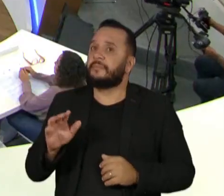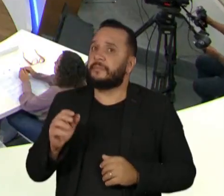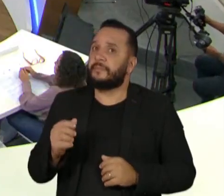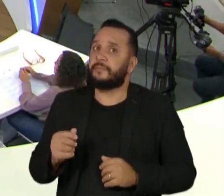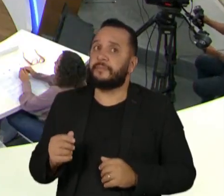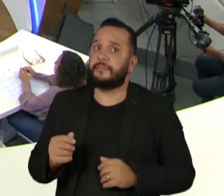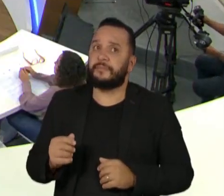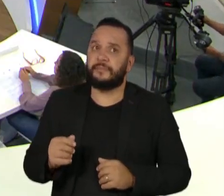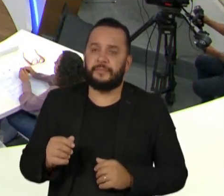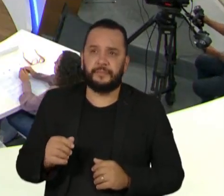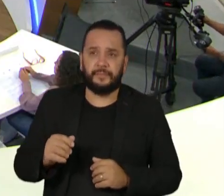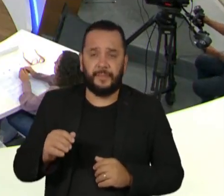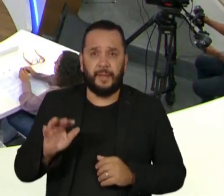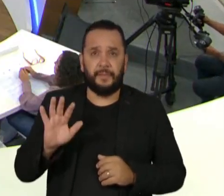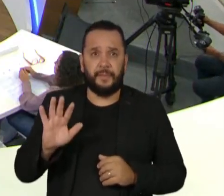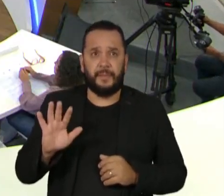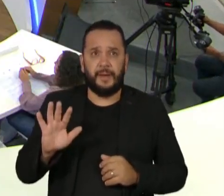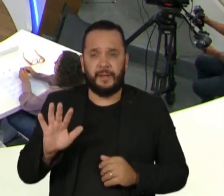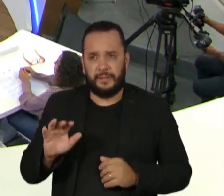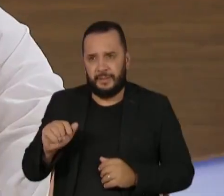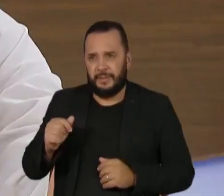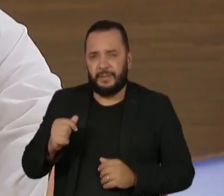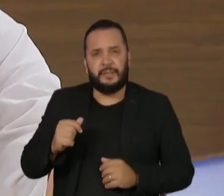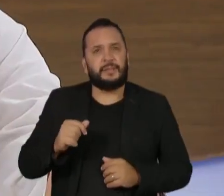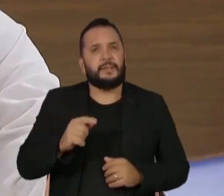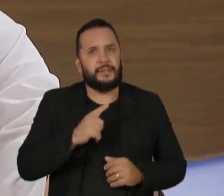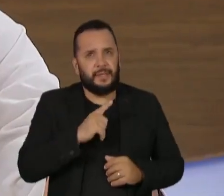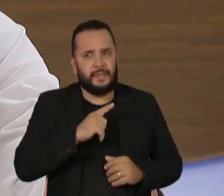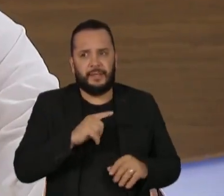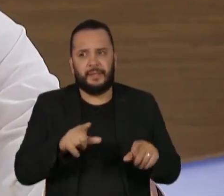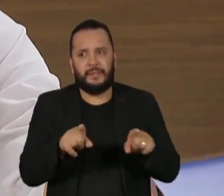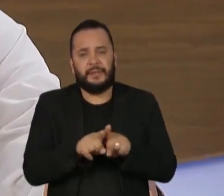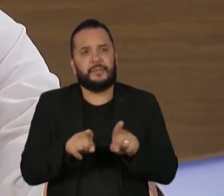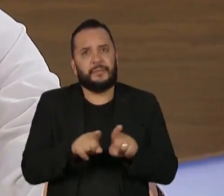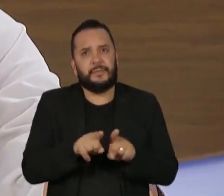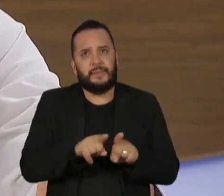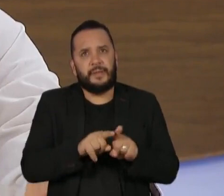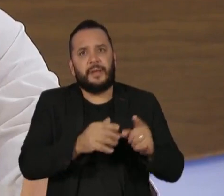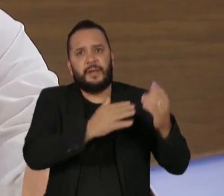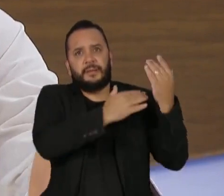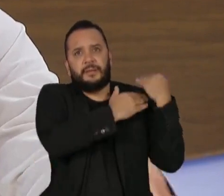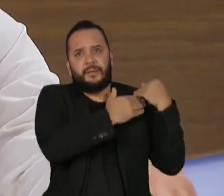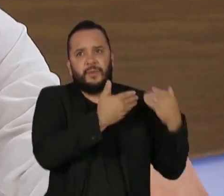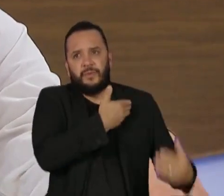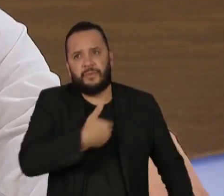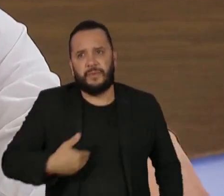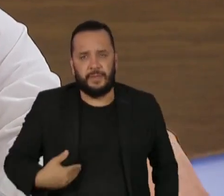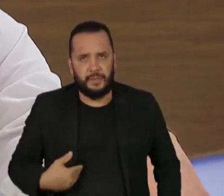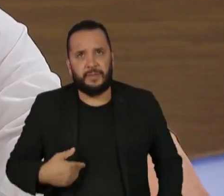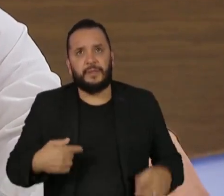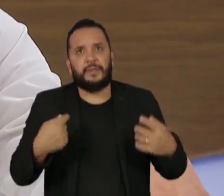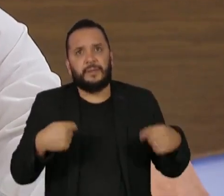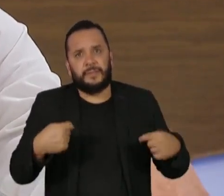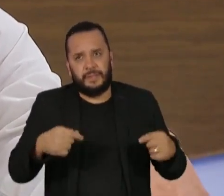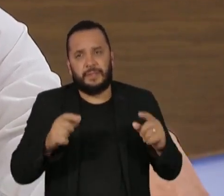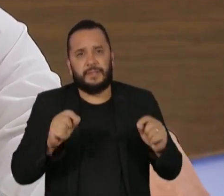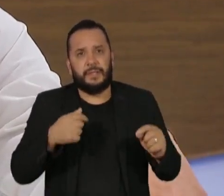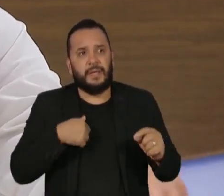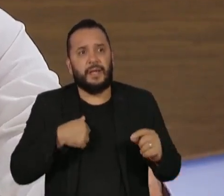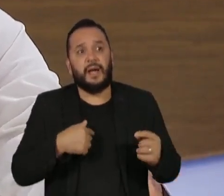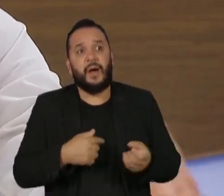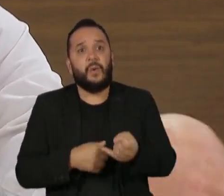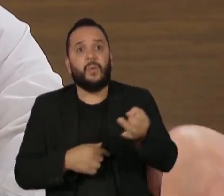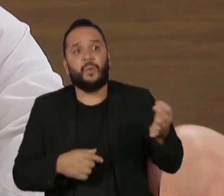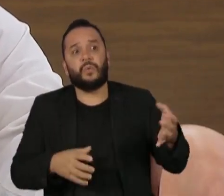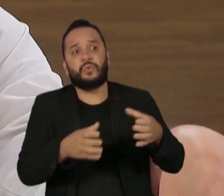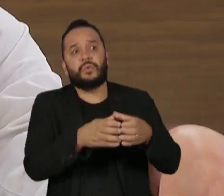Mas, nesse caso, acho que tem também um papel do governo de não ter feito uma aproximação com alguns desses grupos,